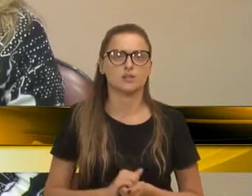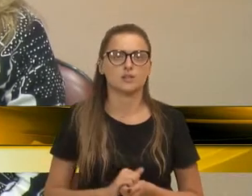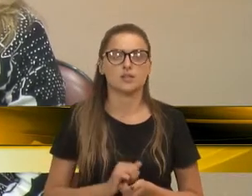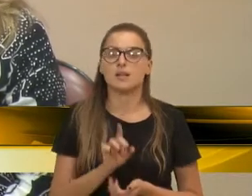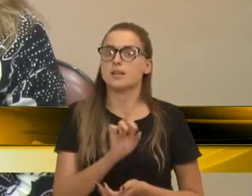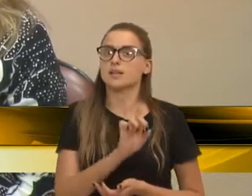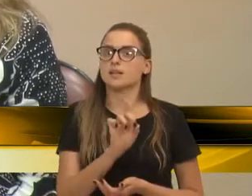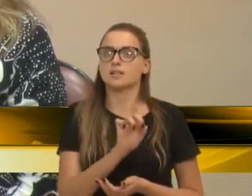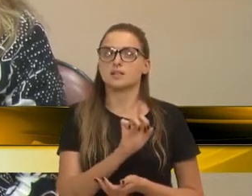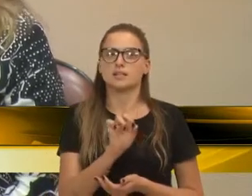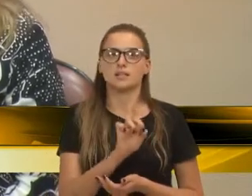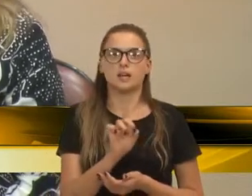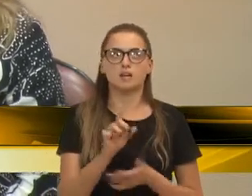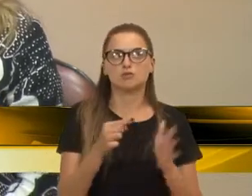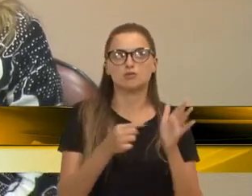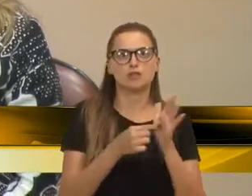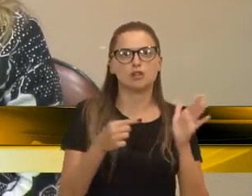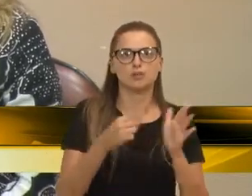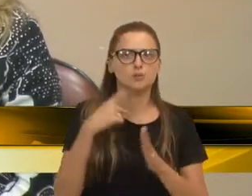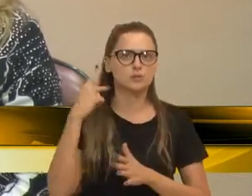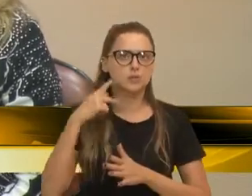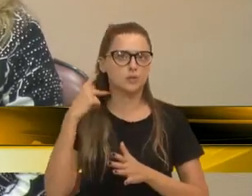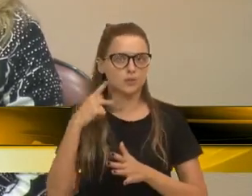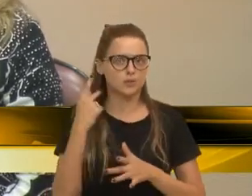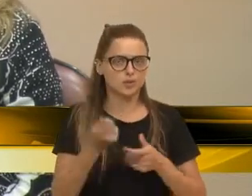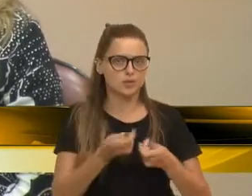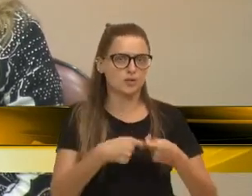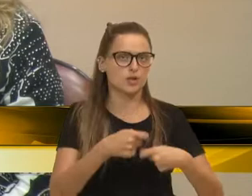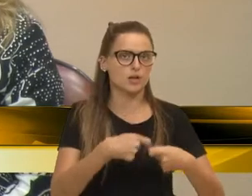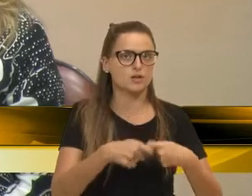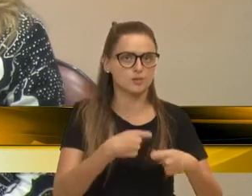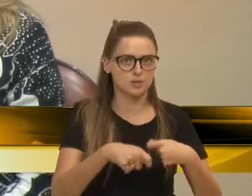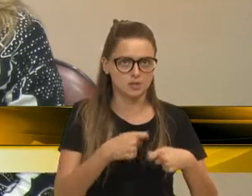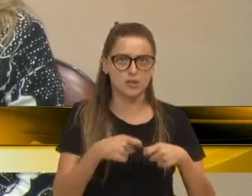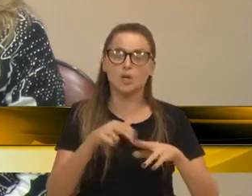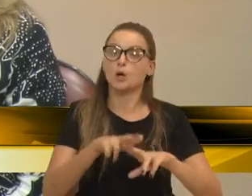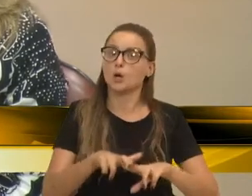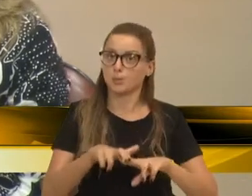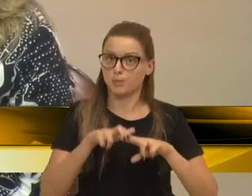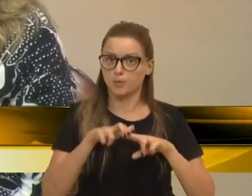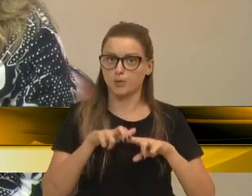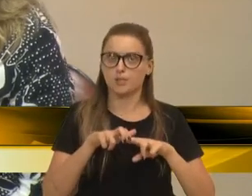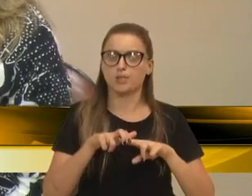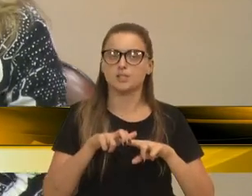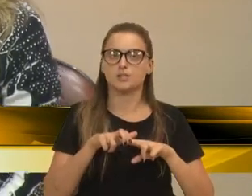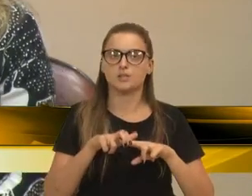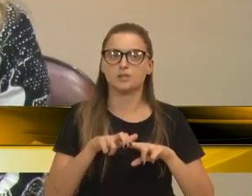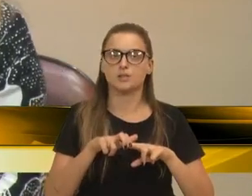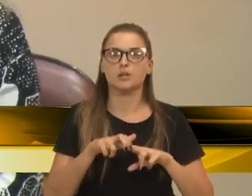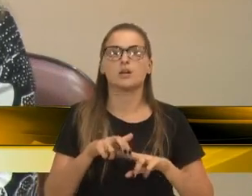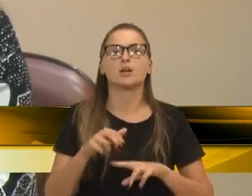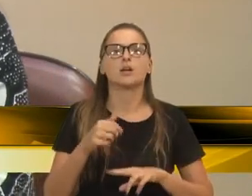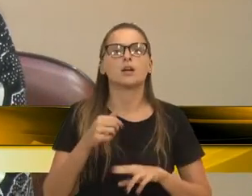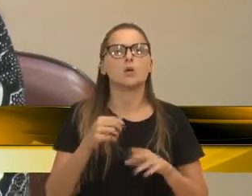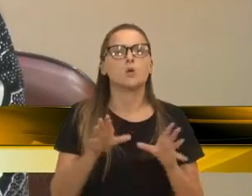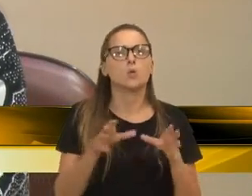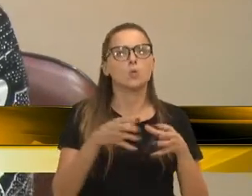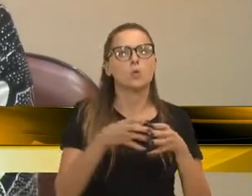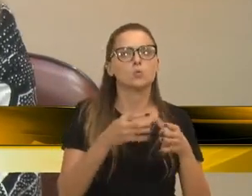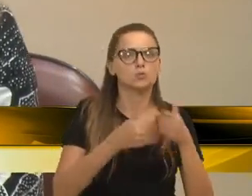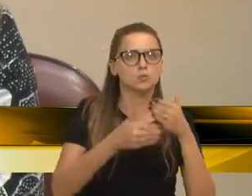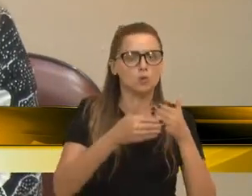não de possíveis infrações político-administrativas. Portanto, desta forma, este conjunto